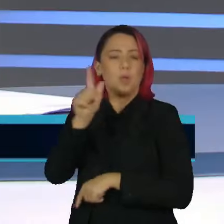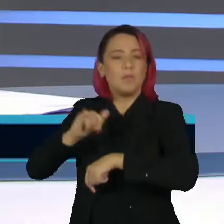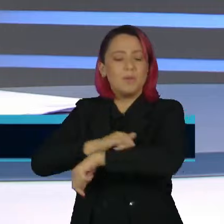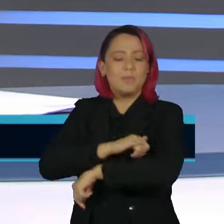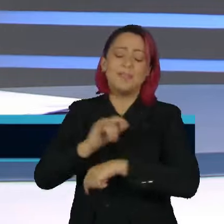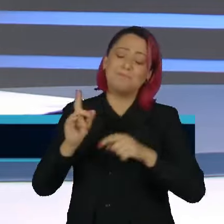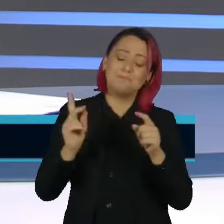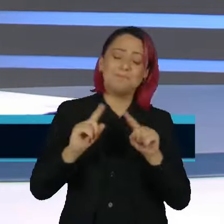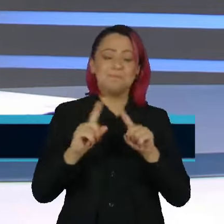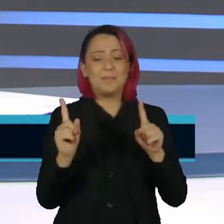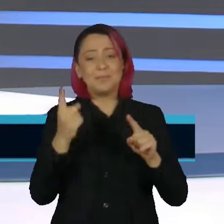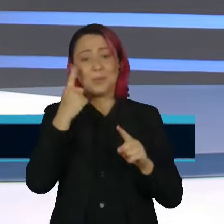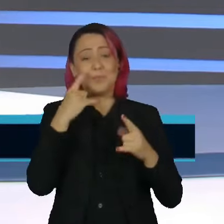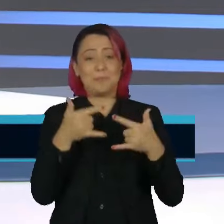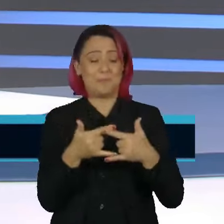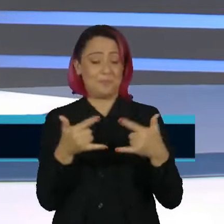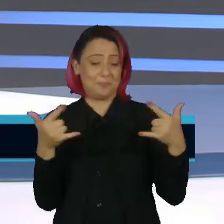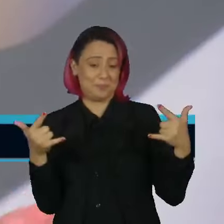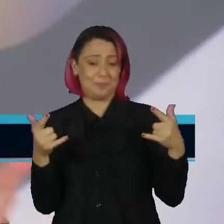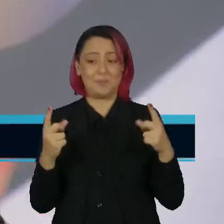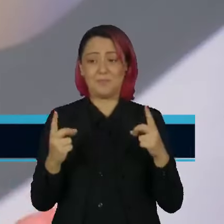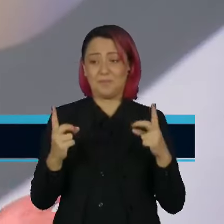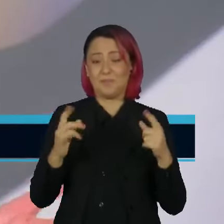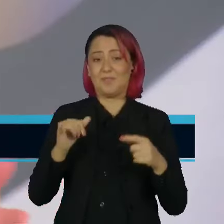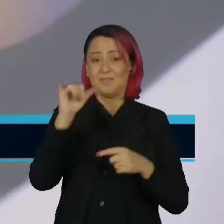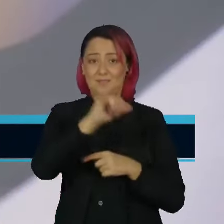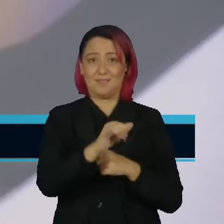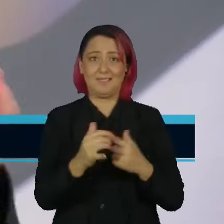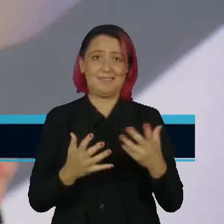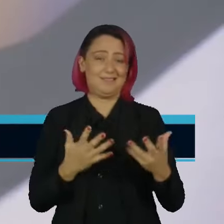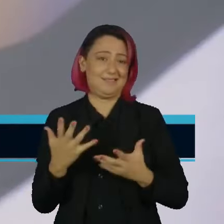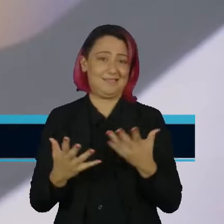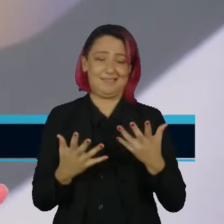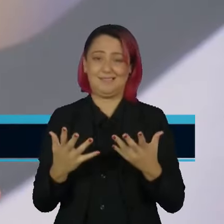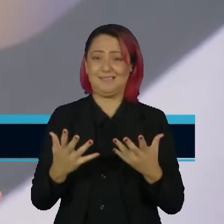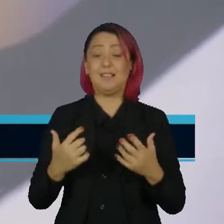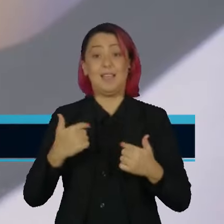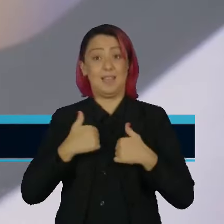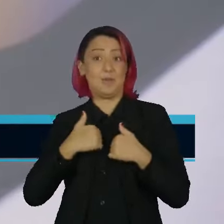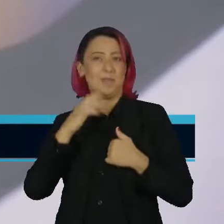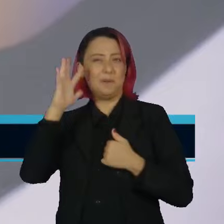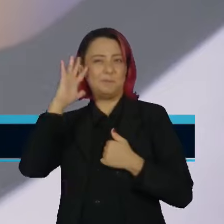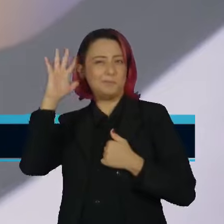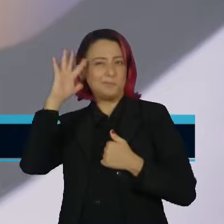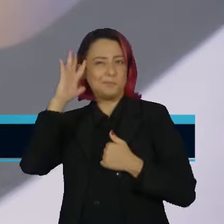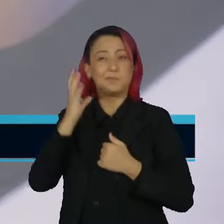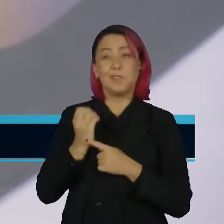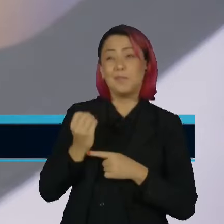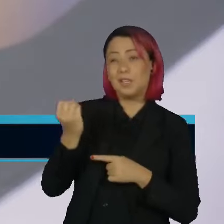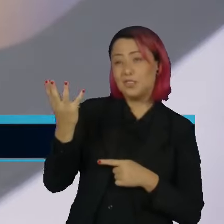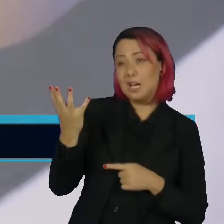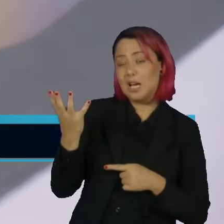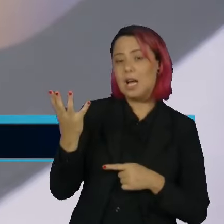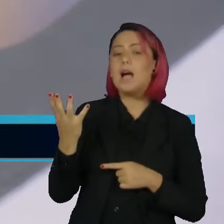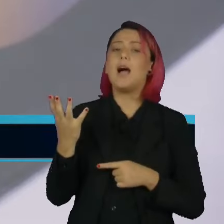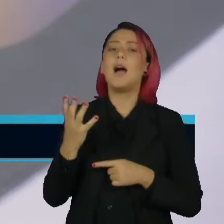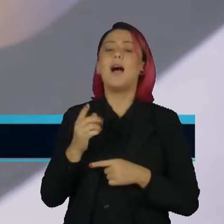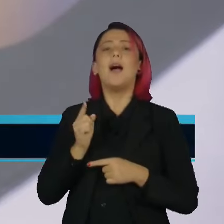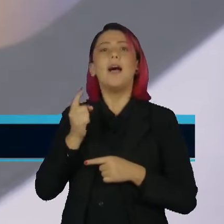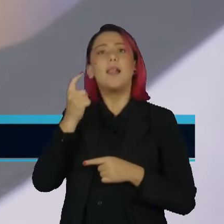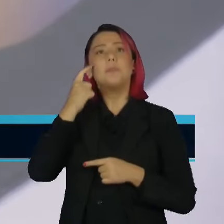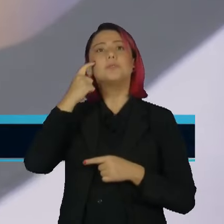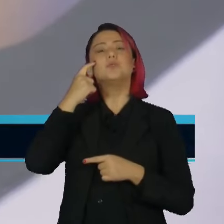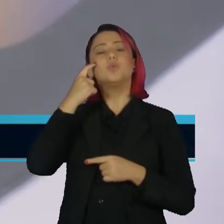é um negócio muito pouco transparente. Vou contar rapidamente um exemplo que aconteceu comigo, eu e minha mulher estamos pensando em viajar, ela achou, ela